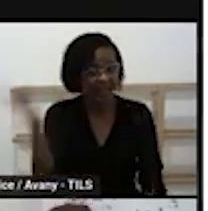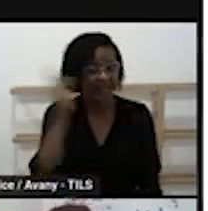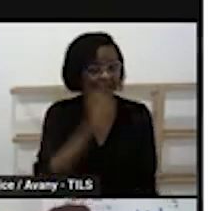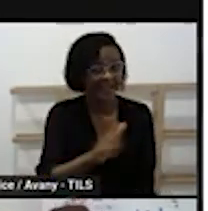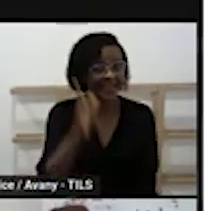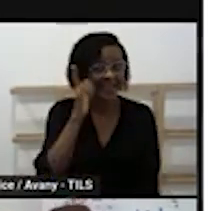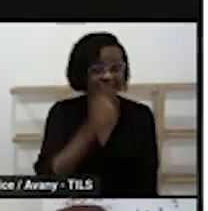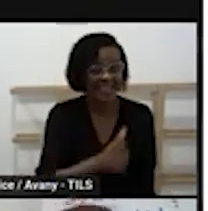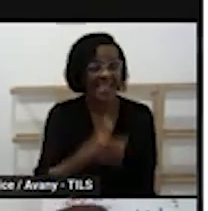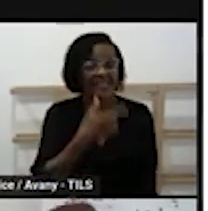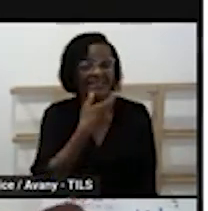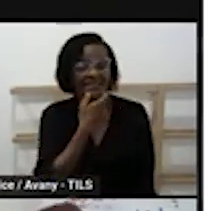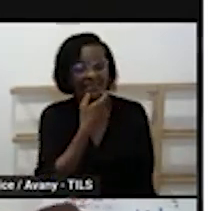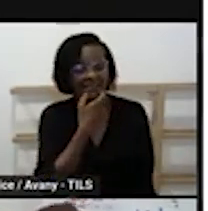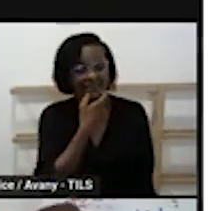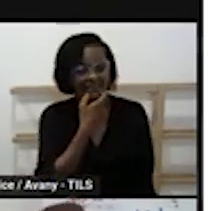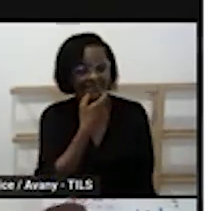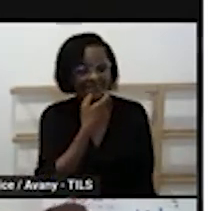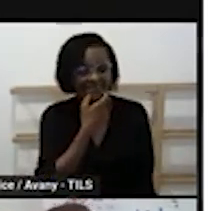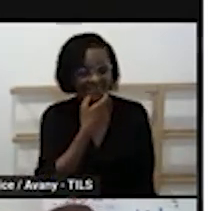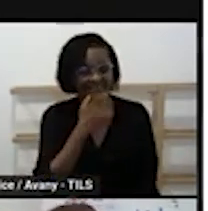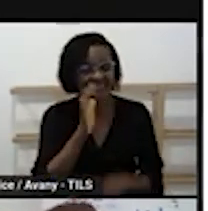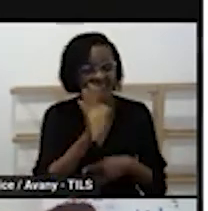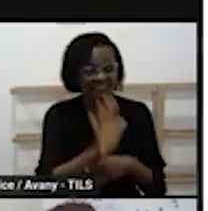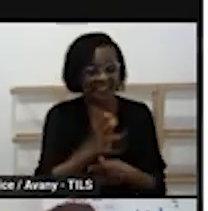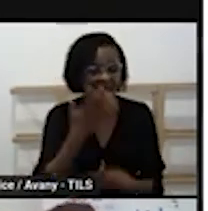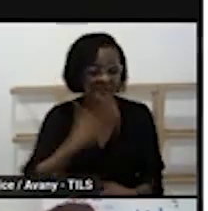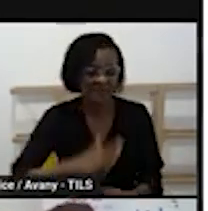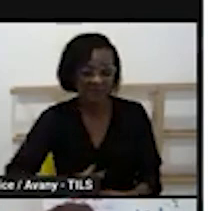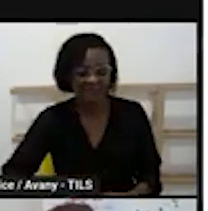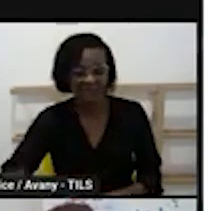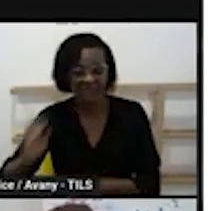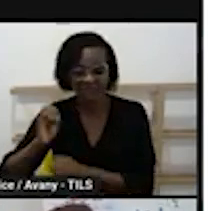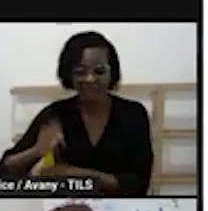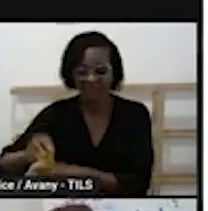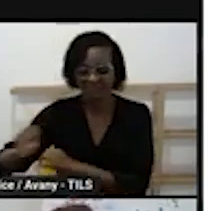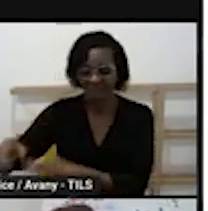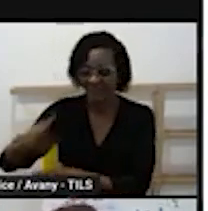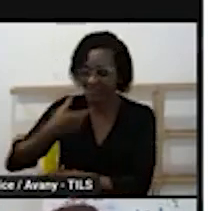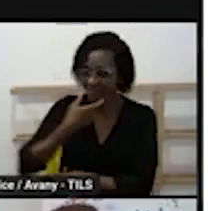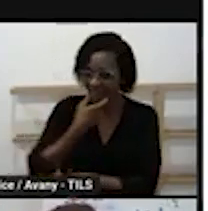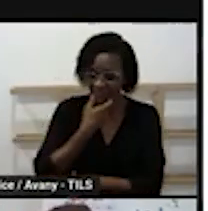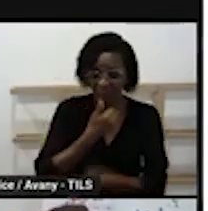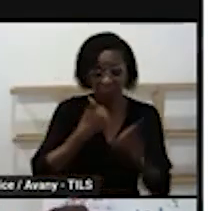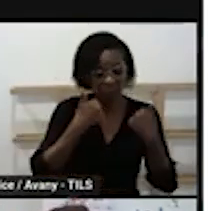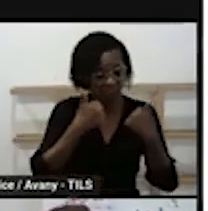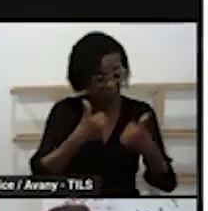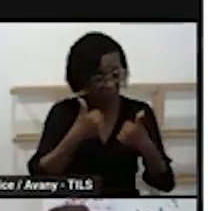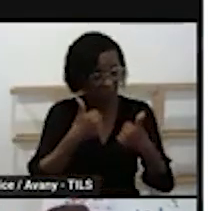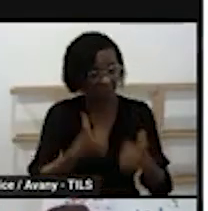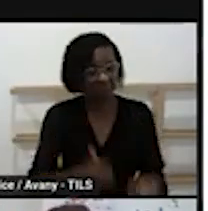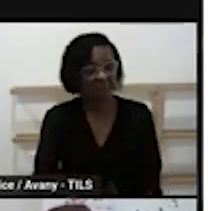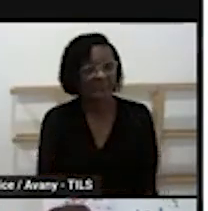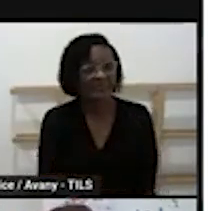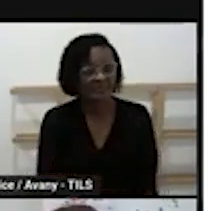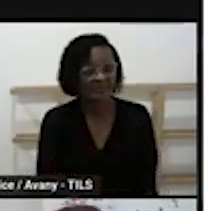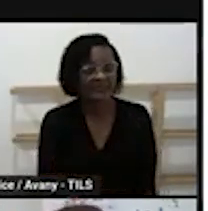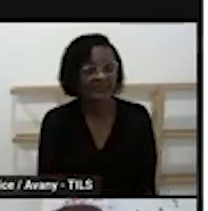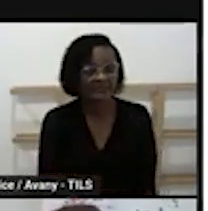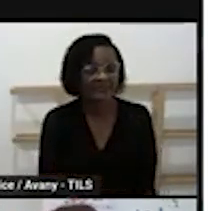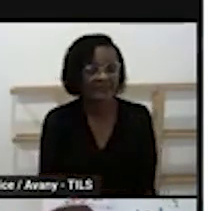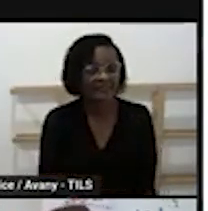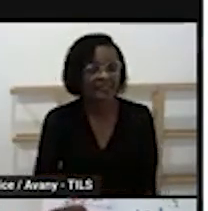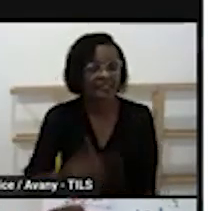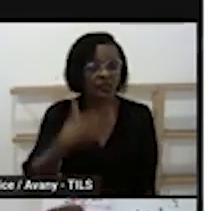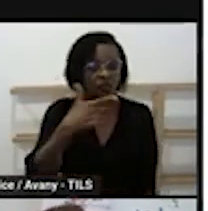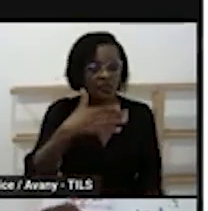colocar essa que vai entrar com uma atividade permanente que a gente vai ver qual o dia da semana que vai entrar né? esse trabalho com inglês que vai ser para as crianças de 2 a